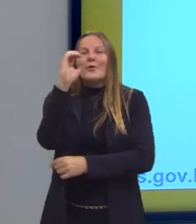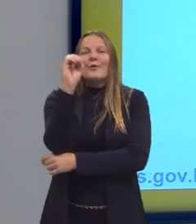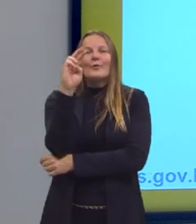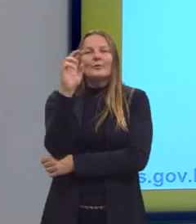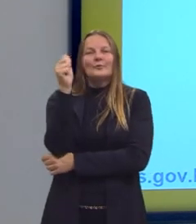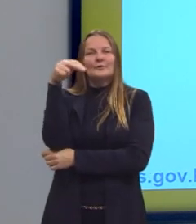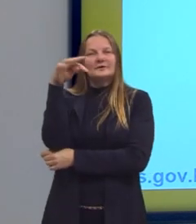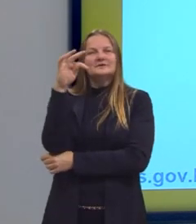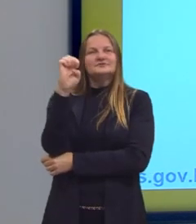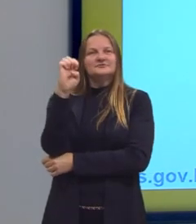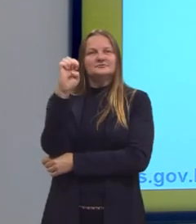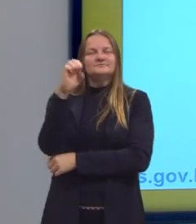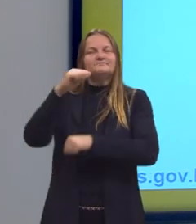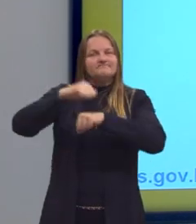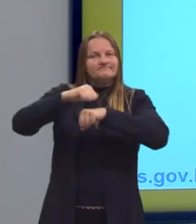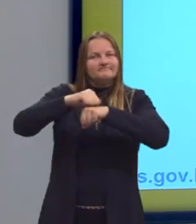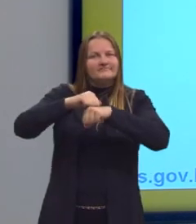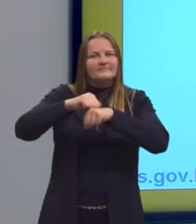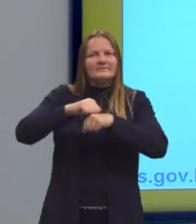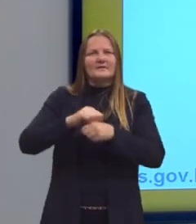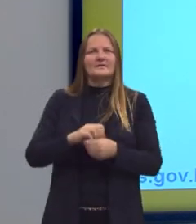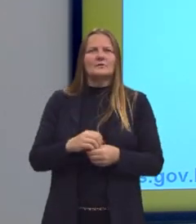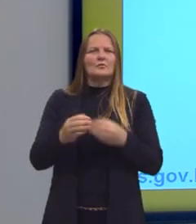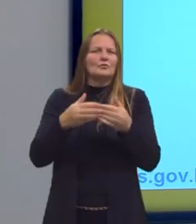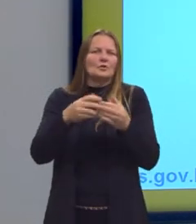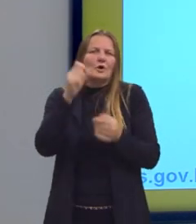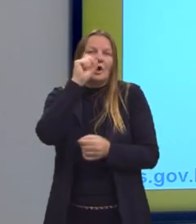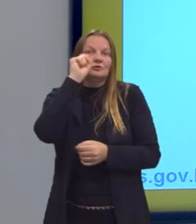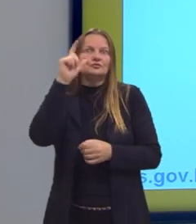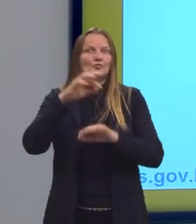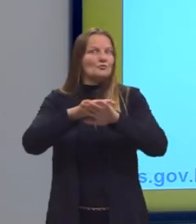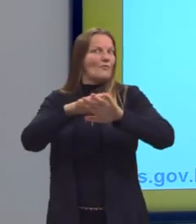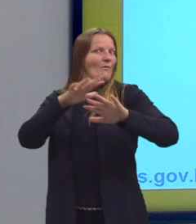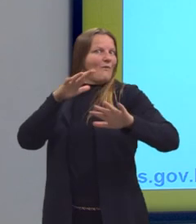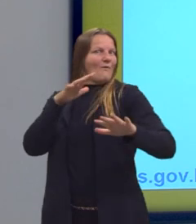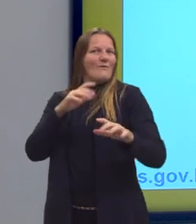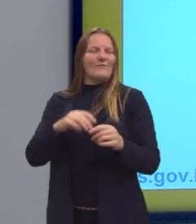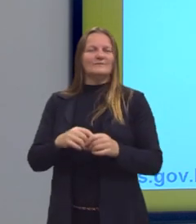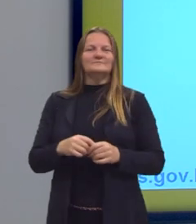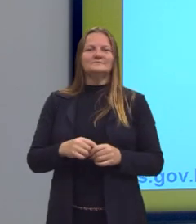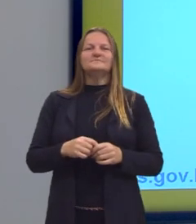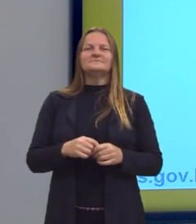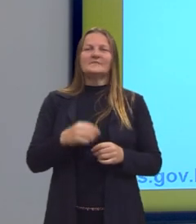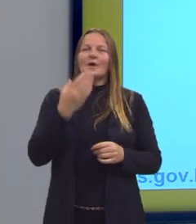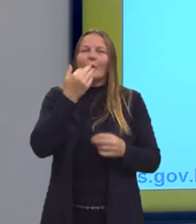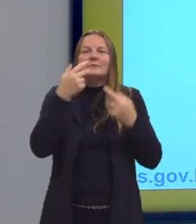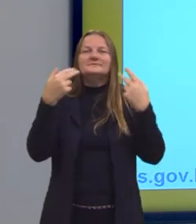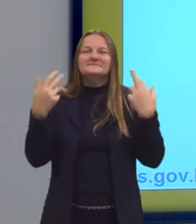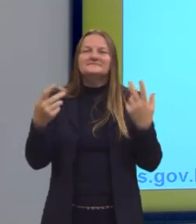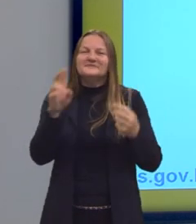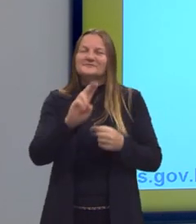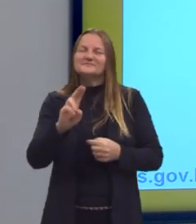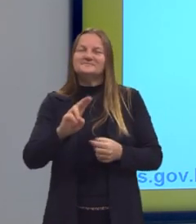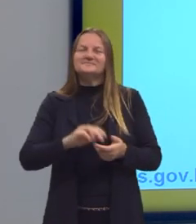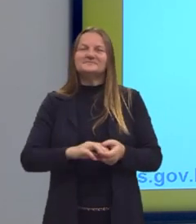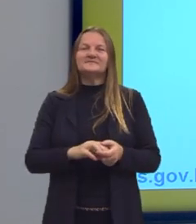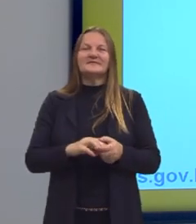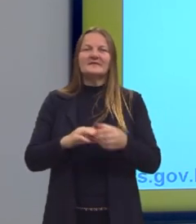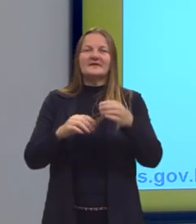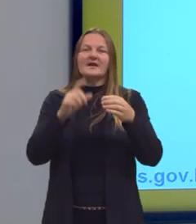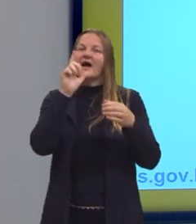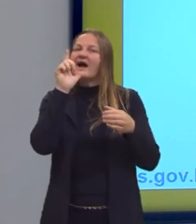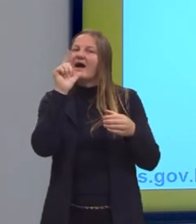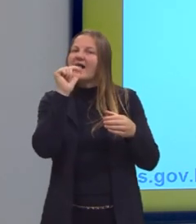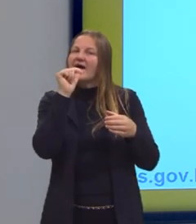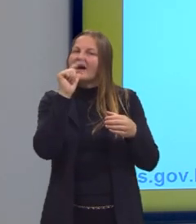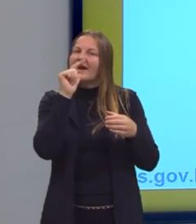então é soluto sólido. O corante aqui pode ser um azul brilhante, o corante alimentício. Eu vou ter um solvente, que é a